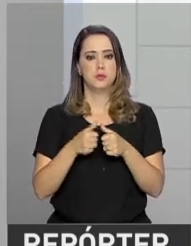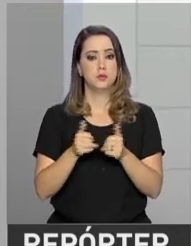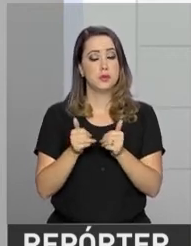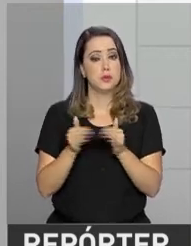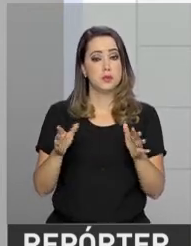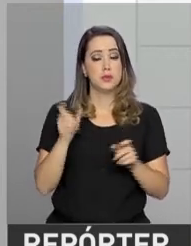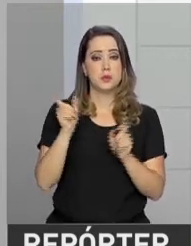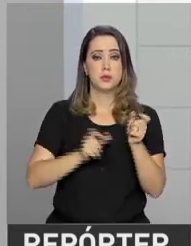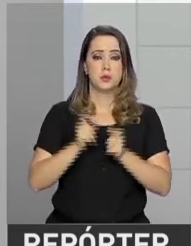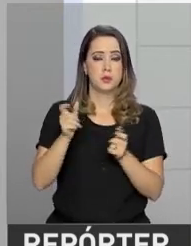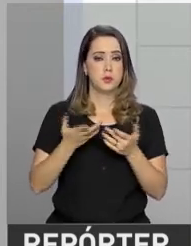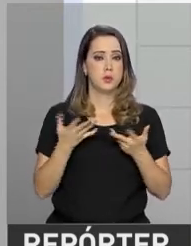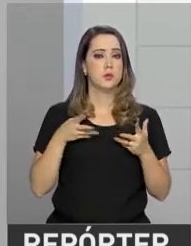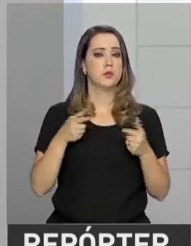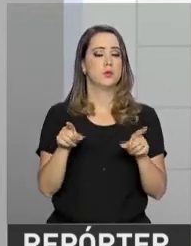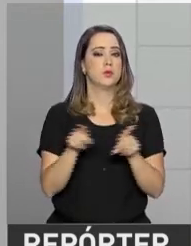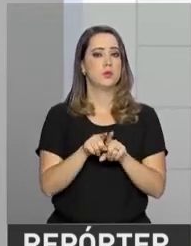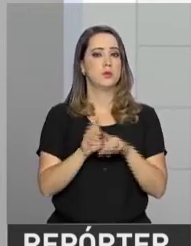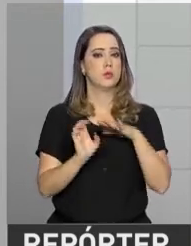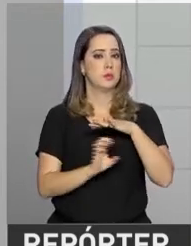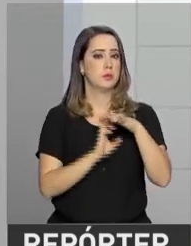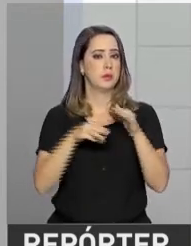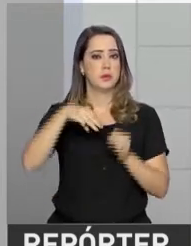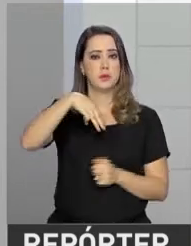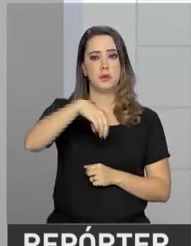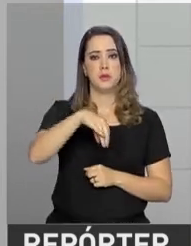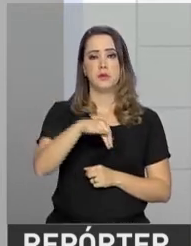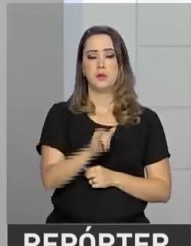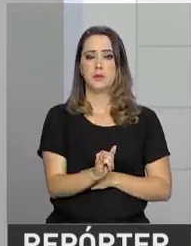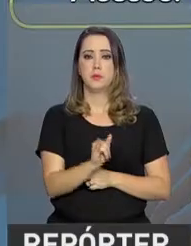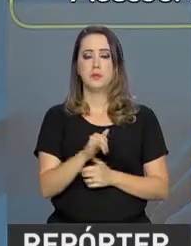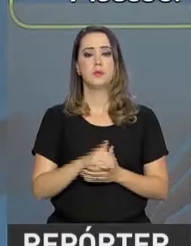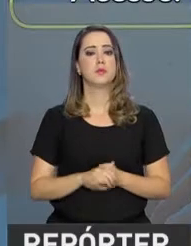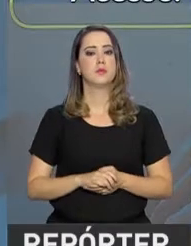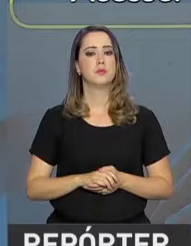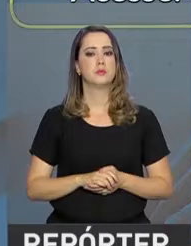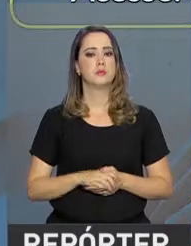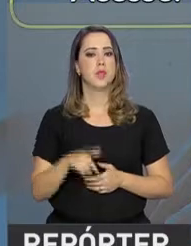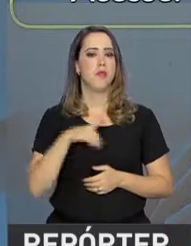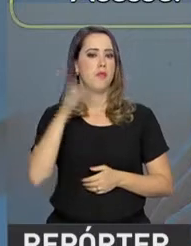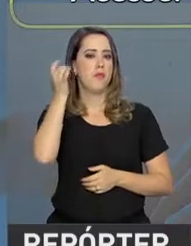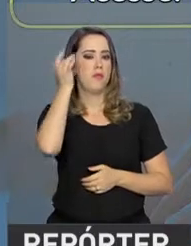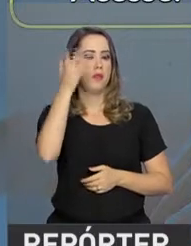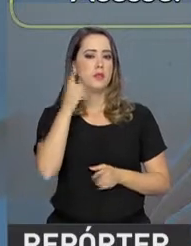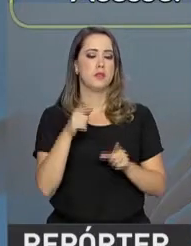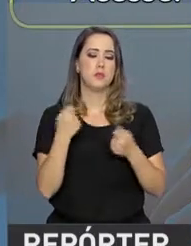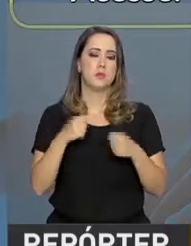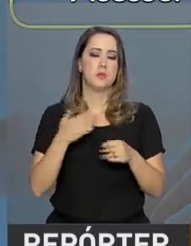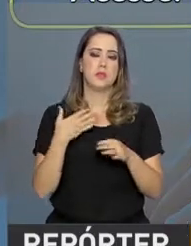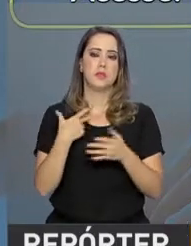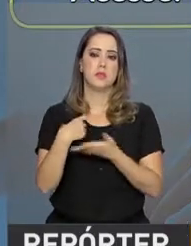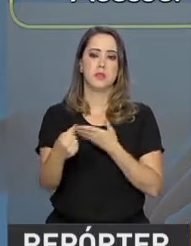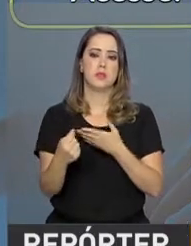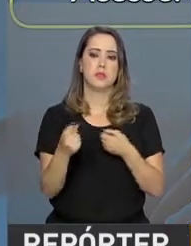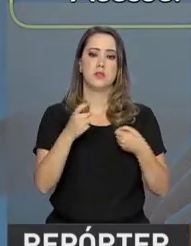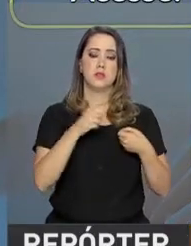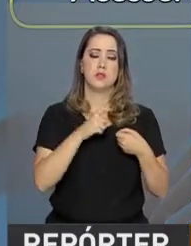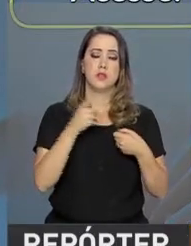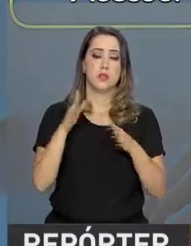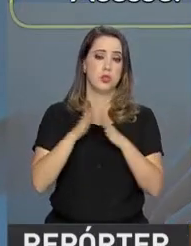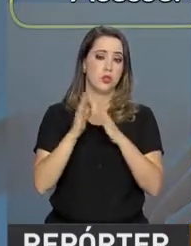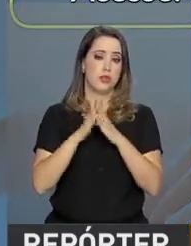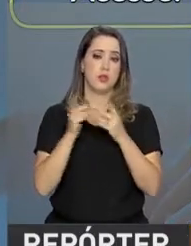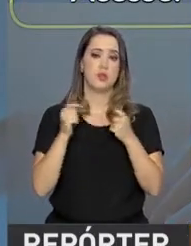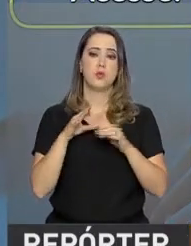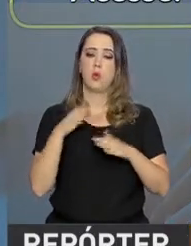aberto para pessoas físicas e microempreendedores individuais. Tem praticidade, que ele não precisa sair de casa. Ele pode fazer tanto pela